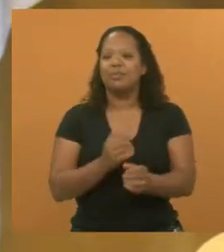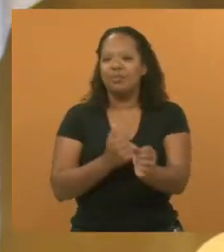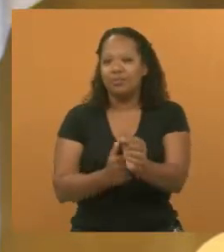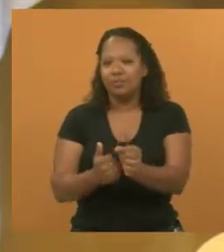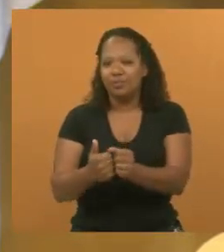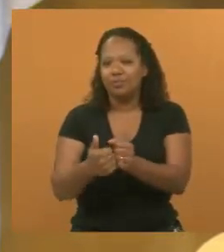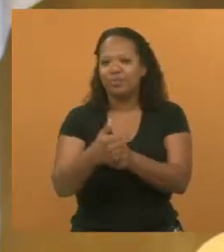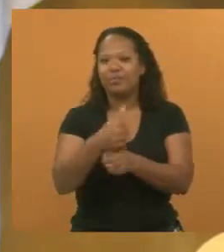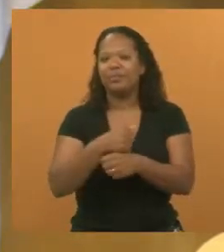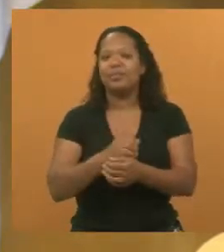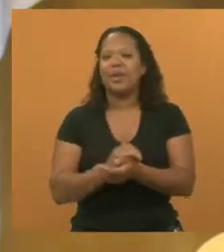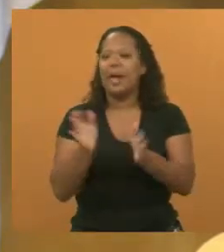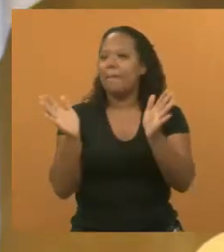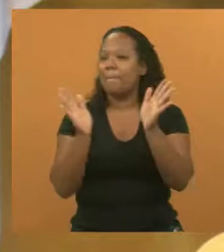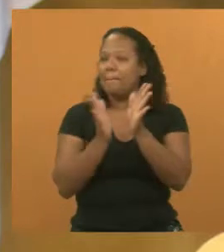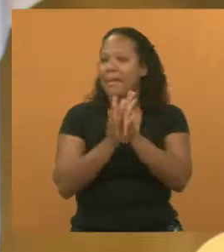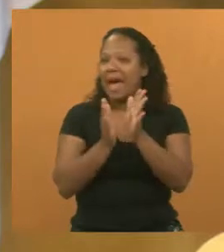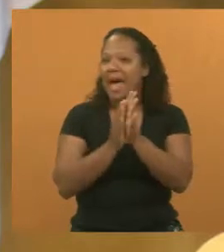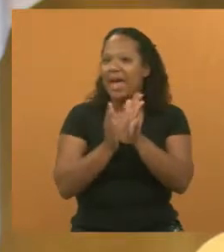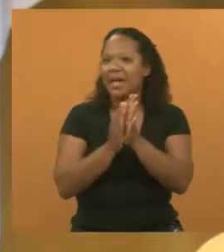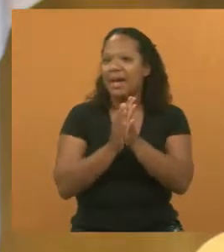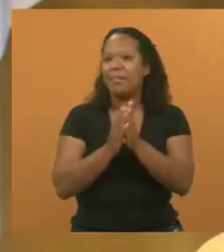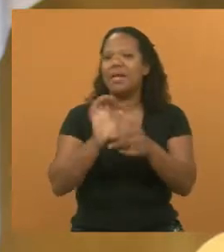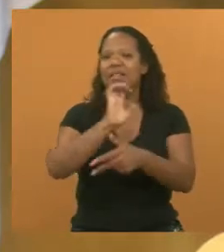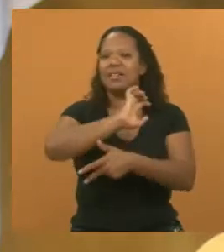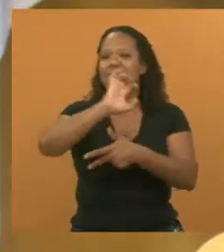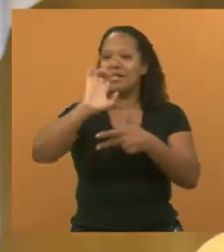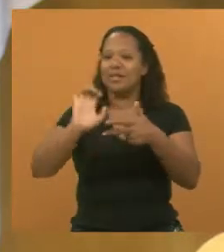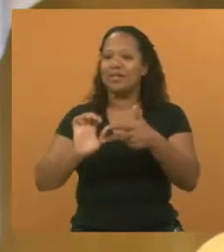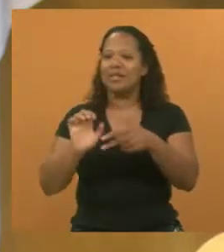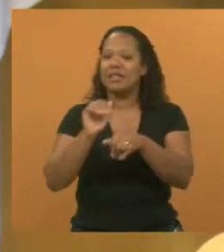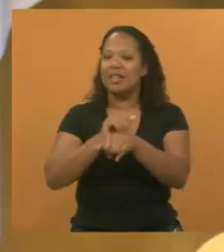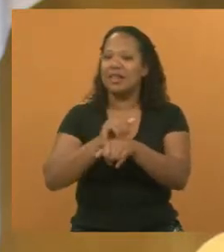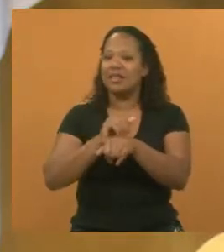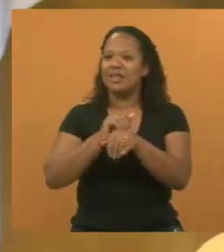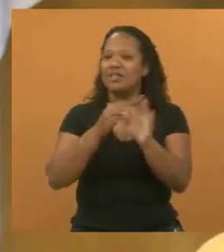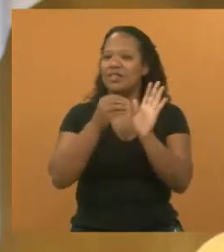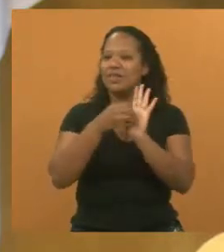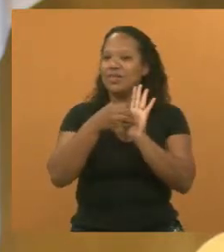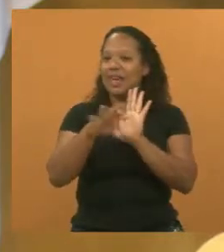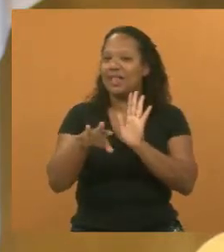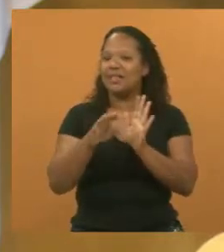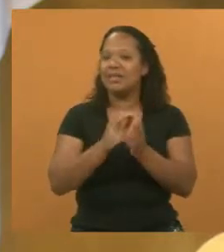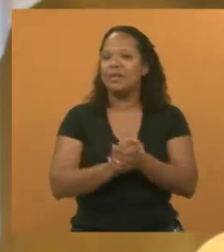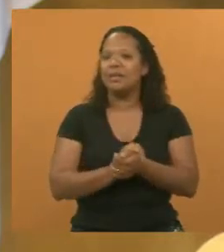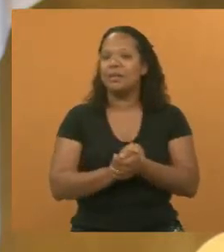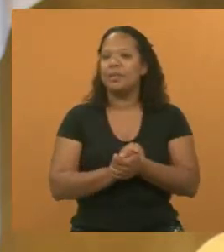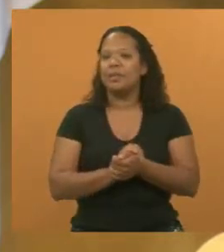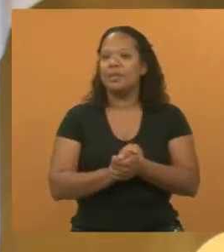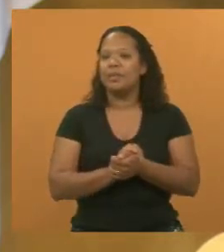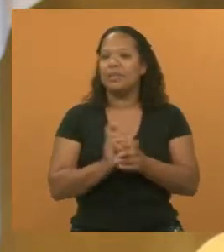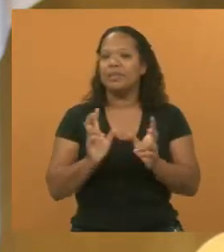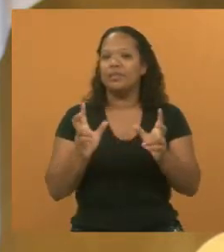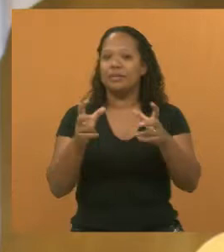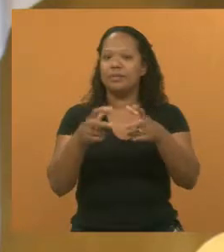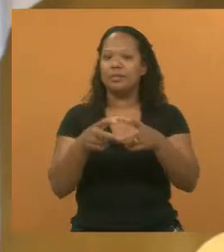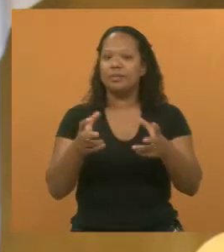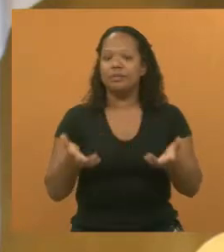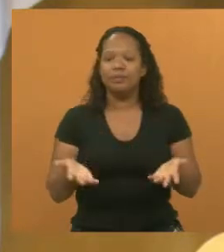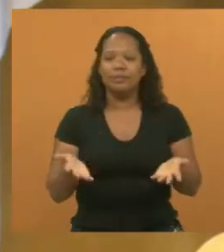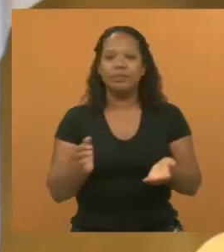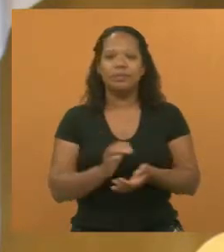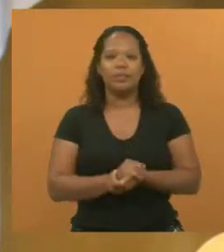Então, parabéns, Executivo, por acatar essa indicação dessa casa legislativa. Bom,